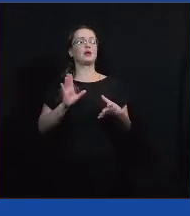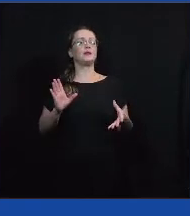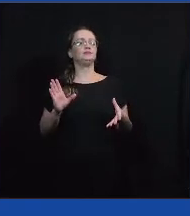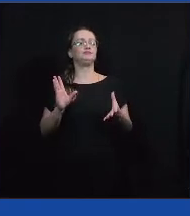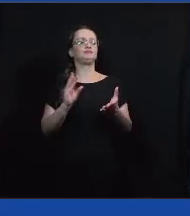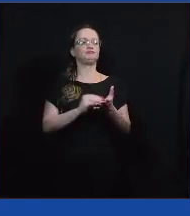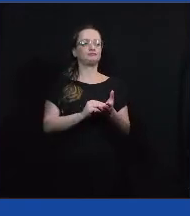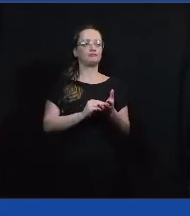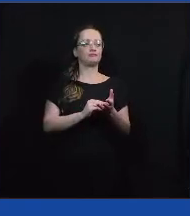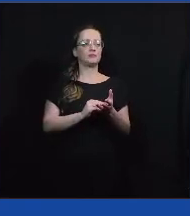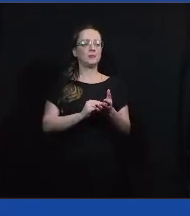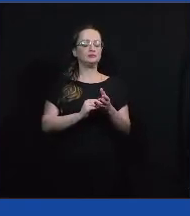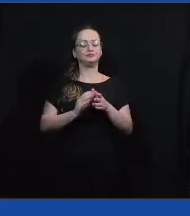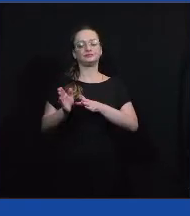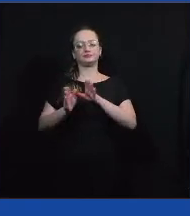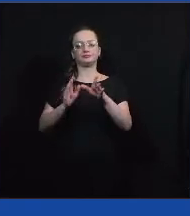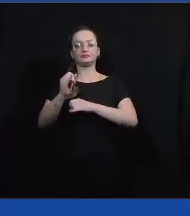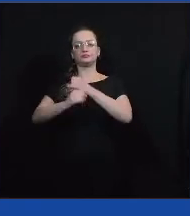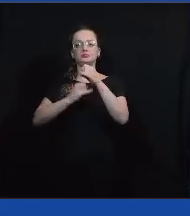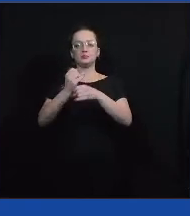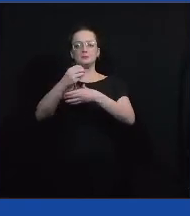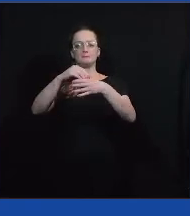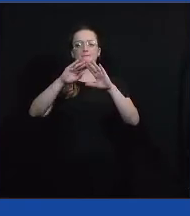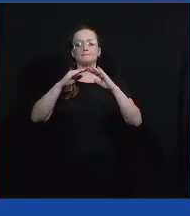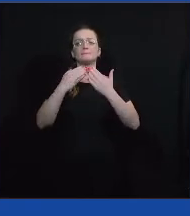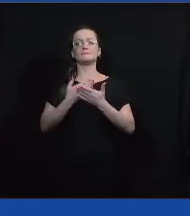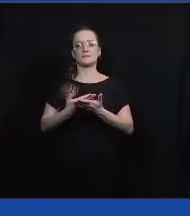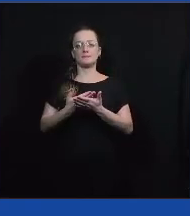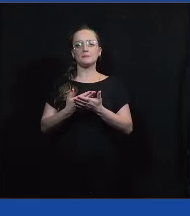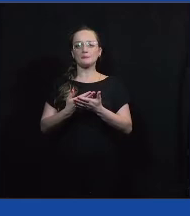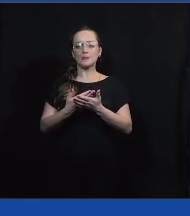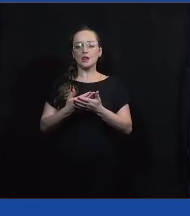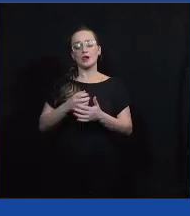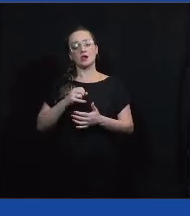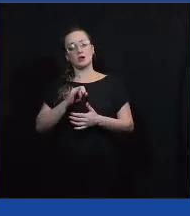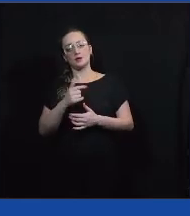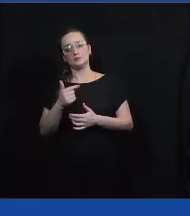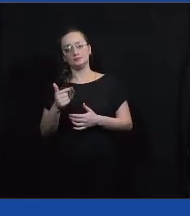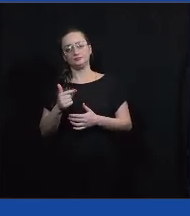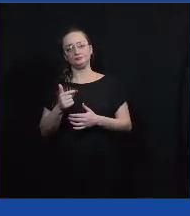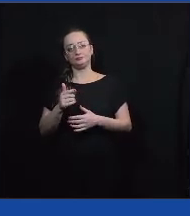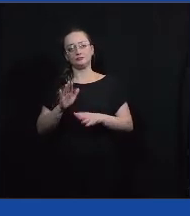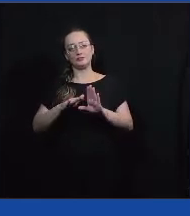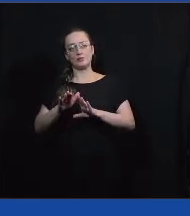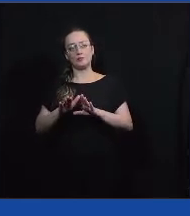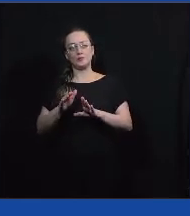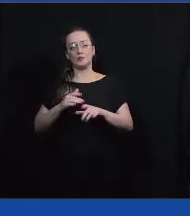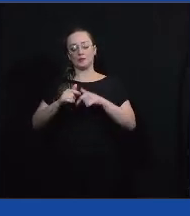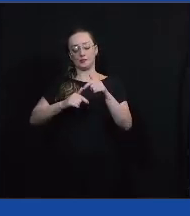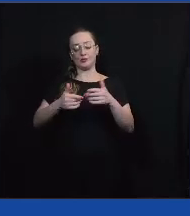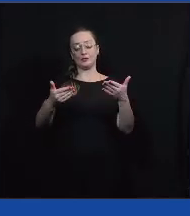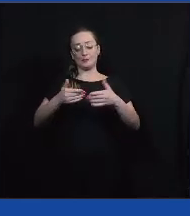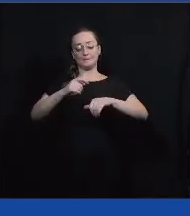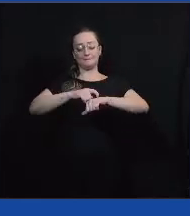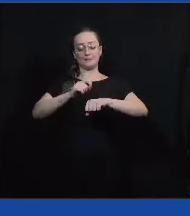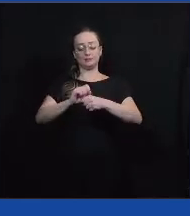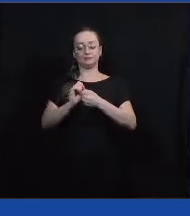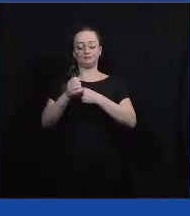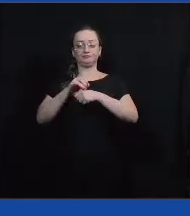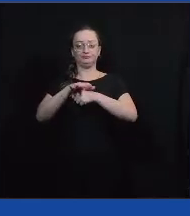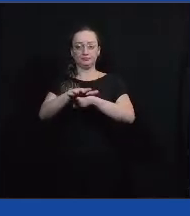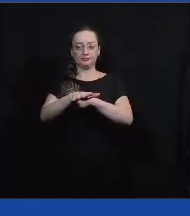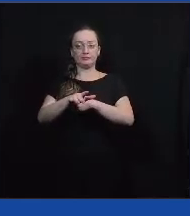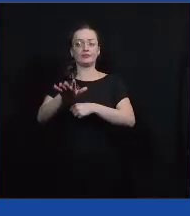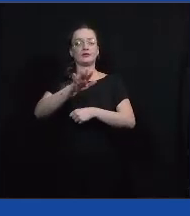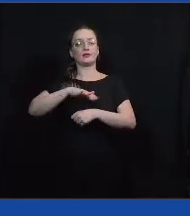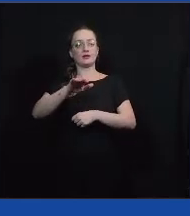acesso à internet nas escolas e nem que elas atuem, ainda mais nesse período de pandemia, como um hub